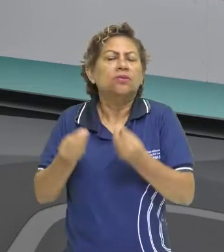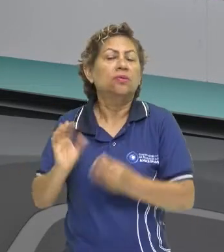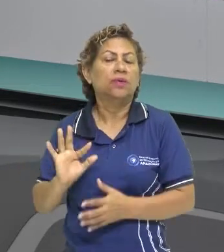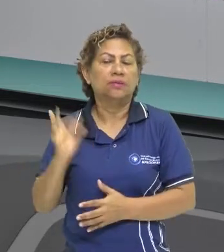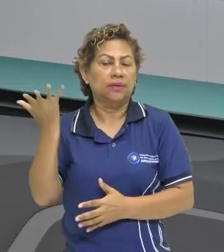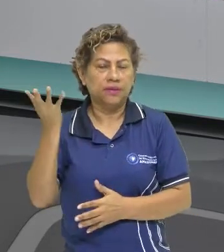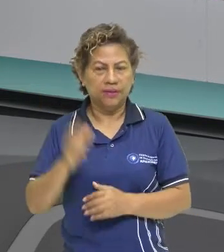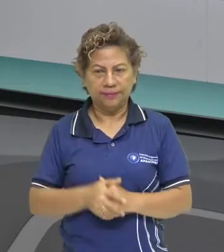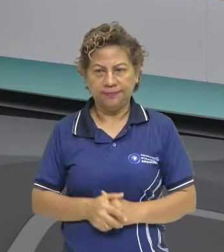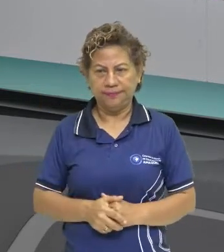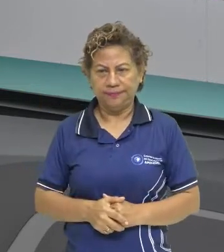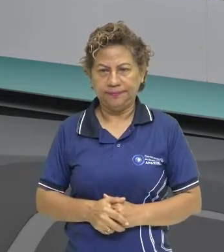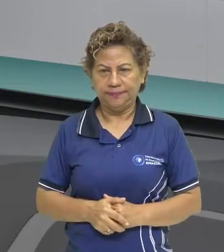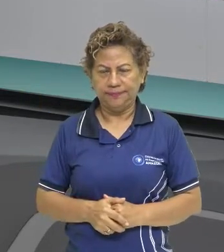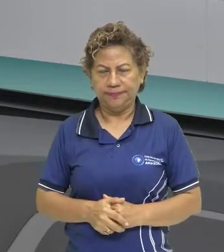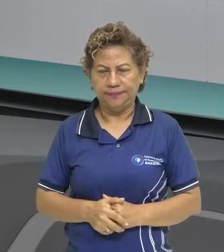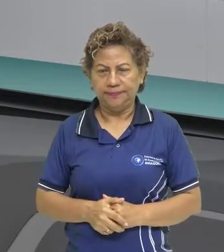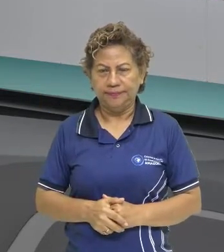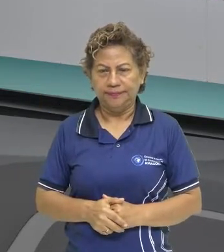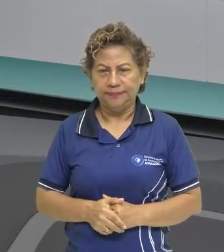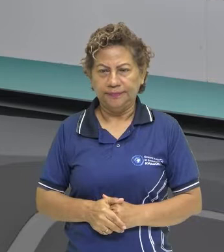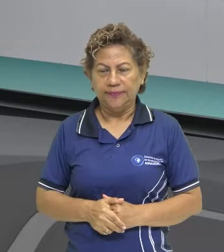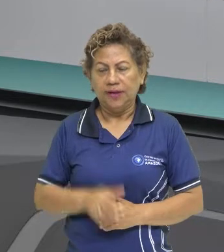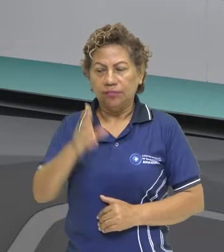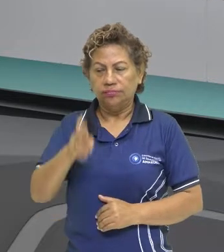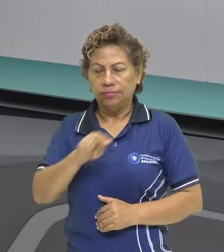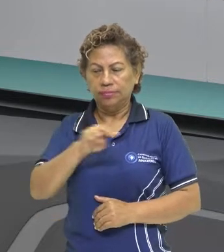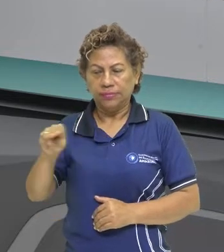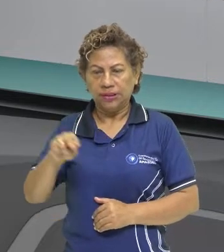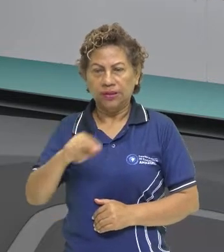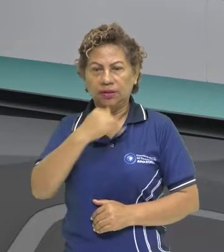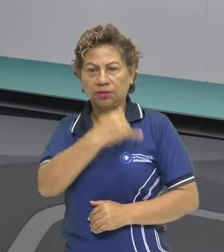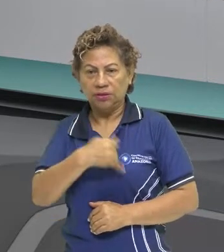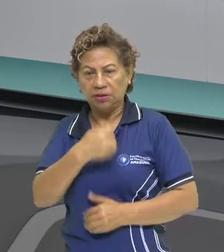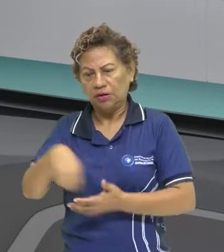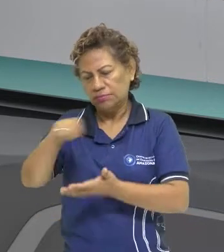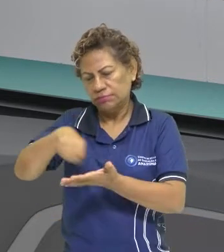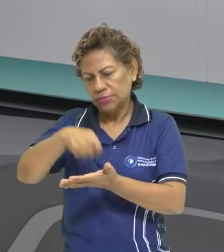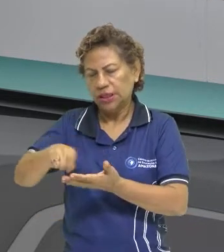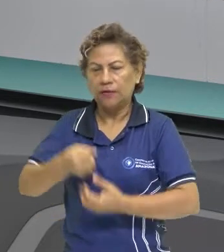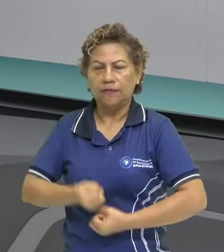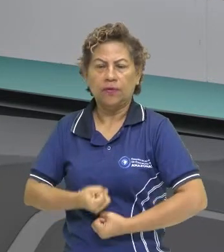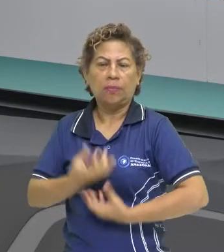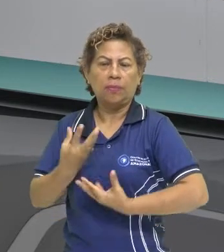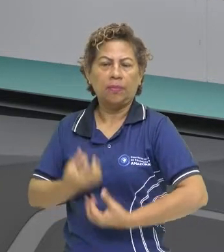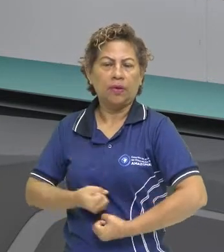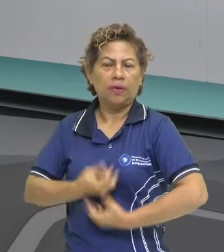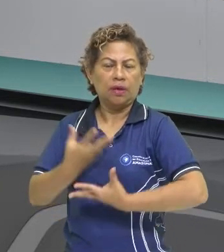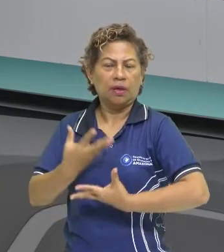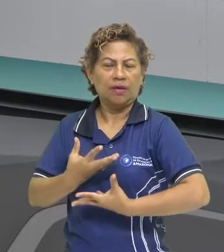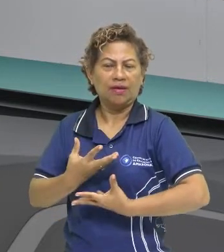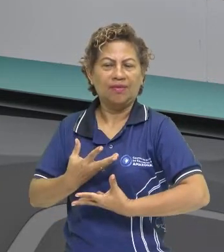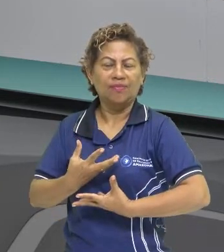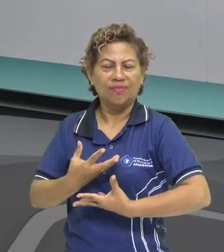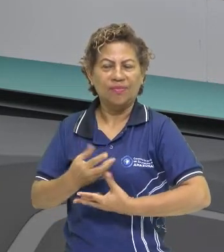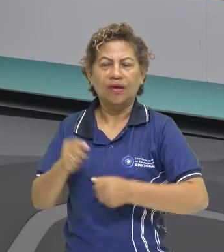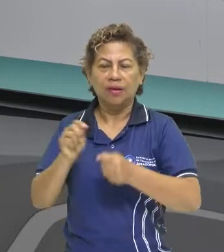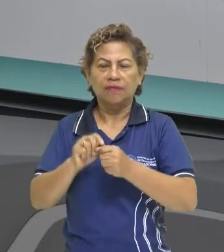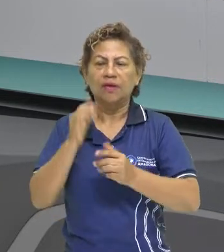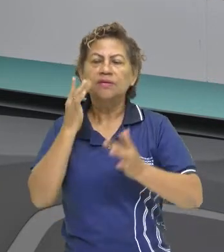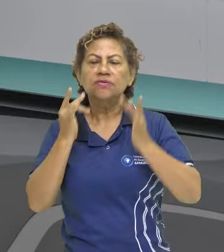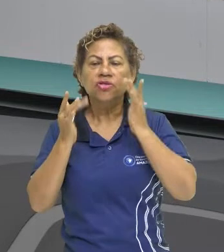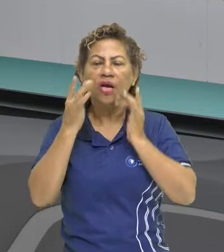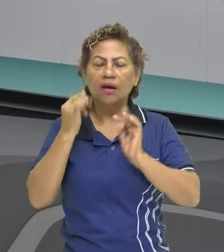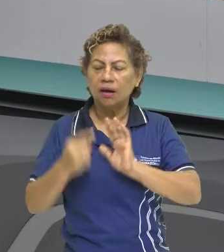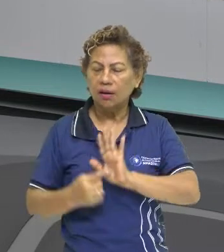isso? Assim, os jesuítas promoviam, escreviam, né, poemas e realizavam peças de